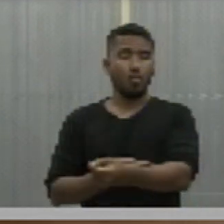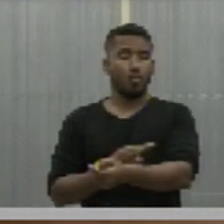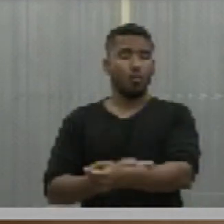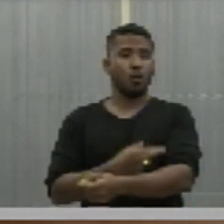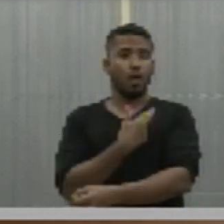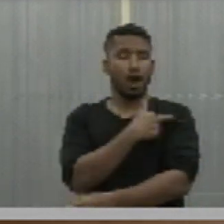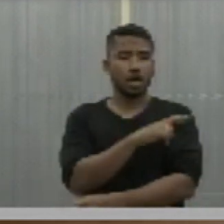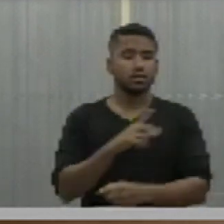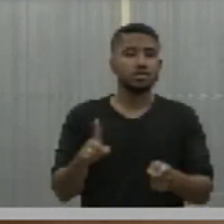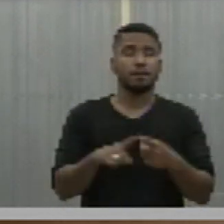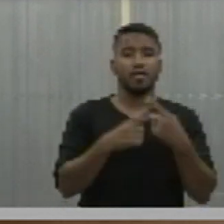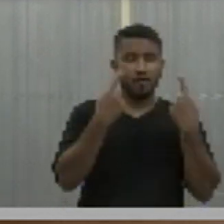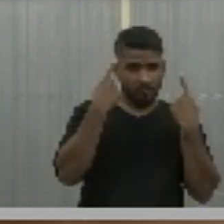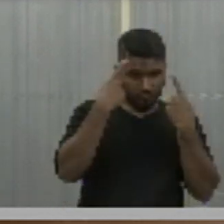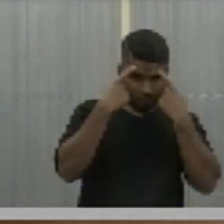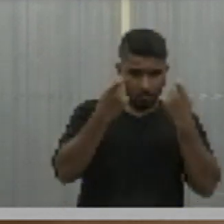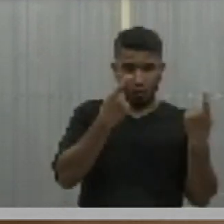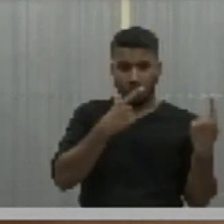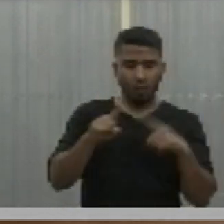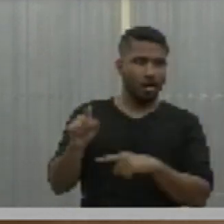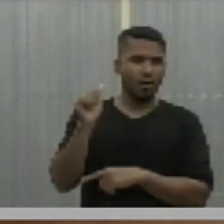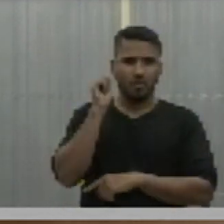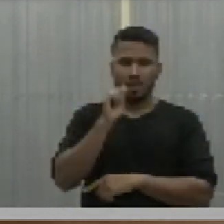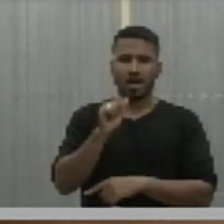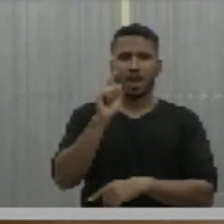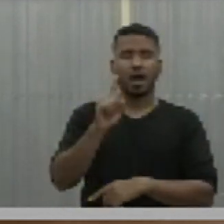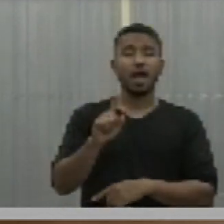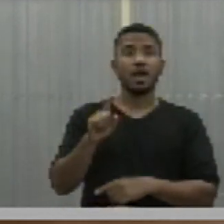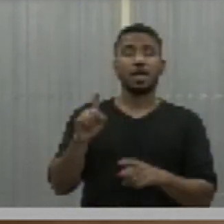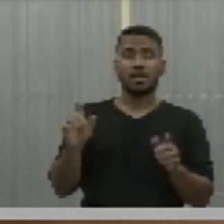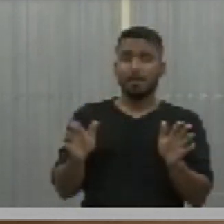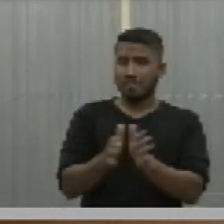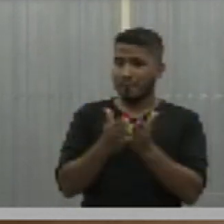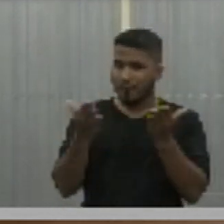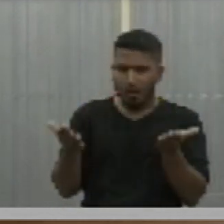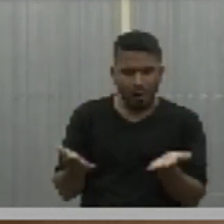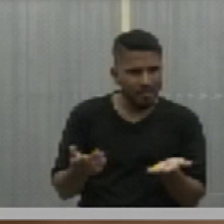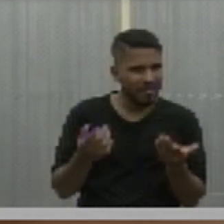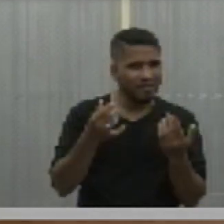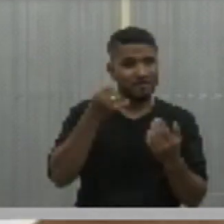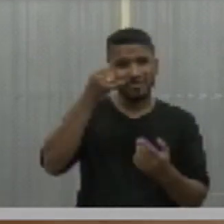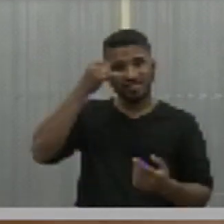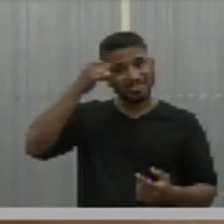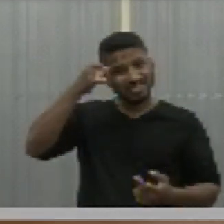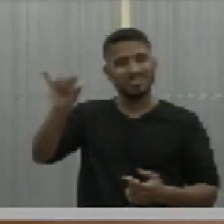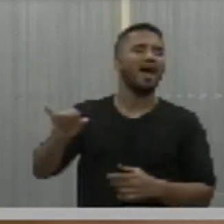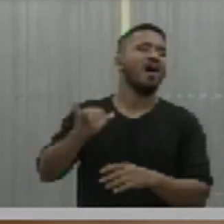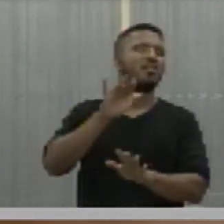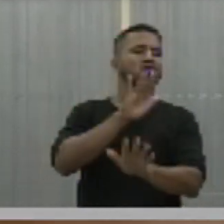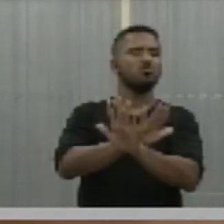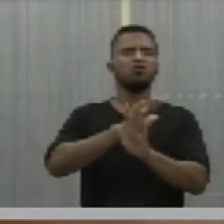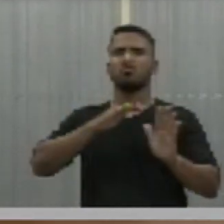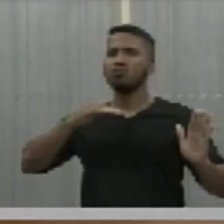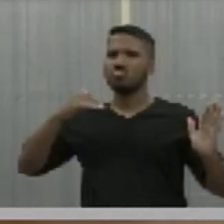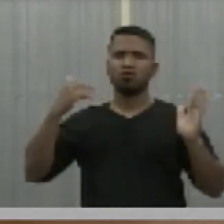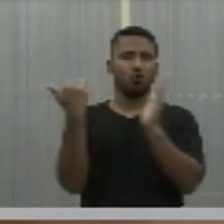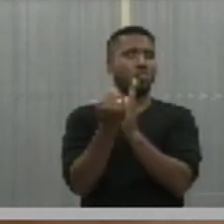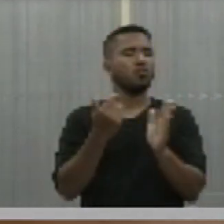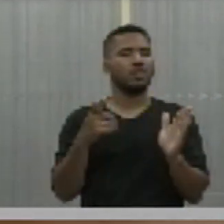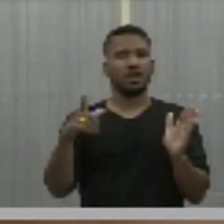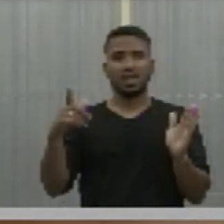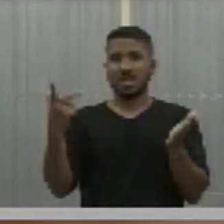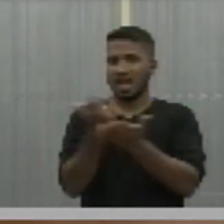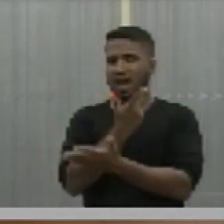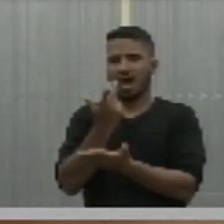mulheres, a violência contra os mais pobres, a violência de todo e qualquer tipo prevista em lei,